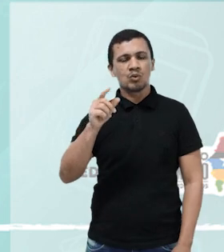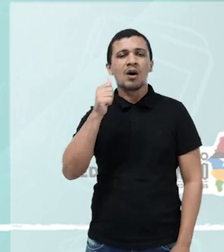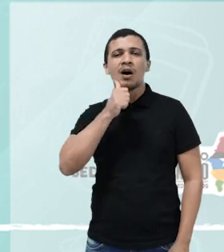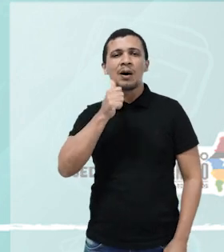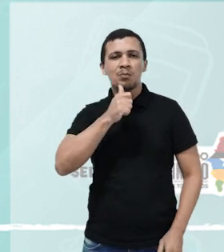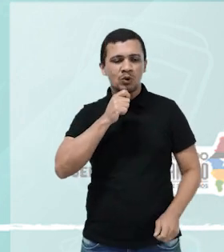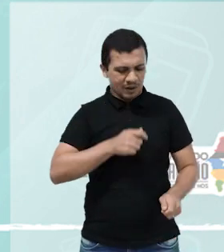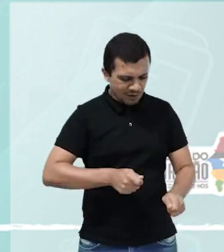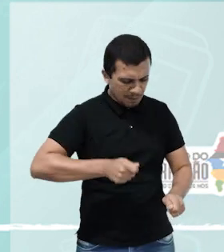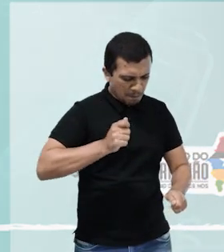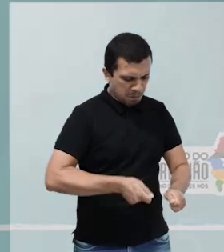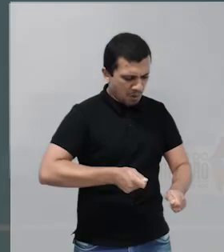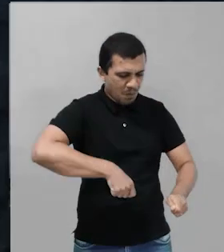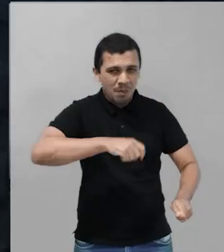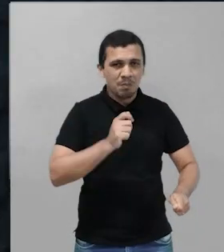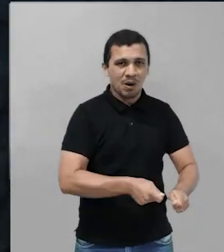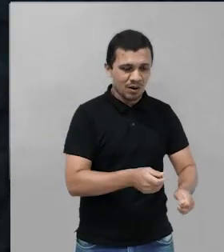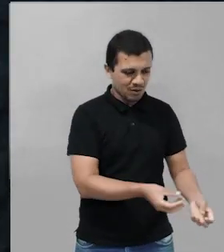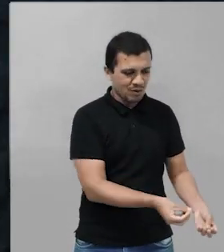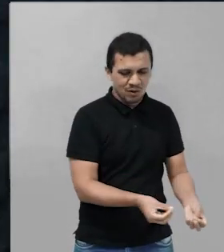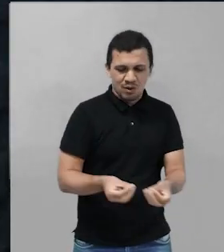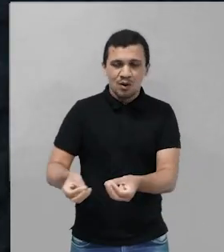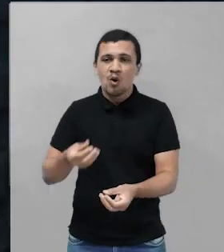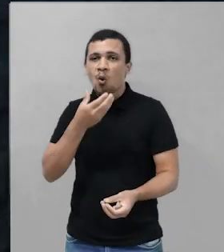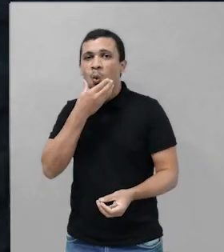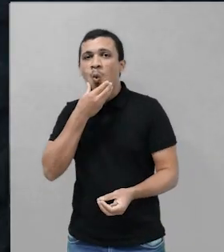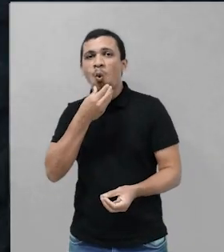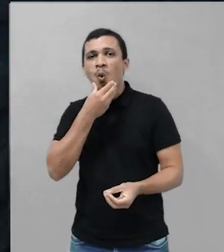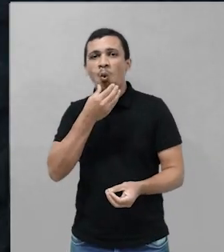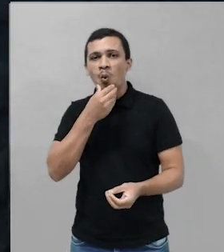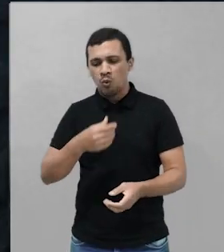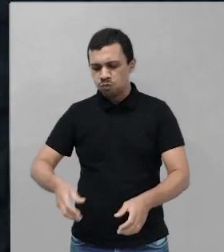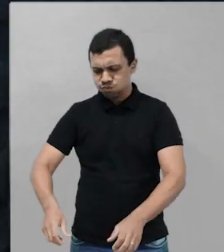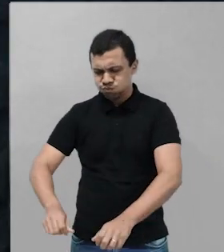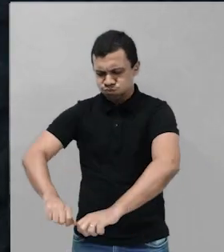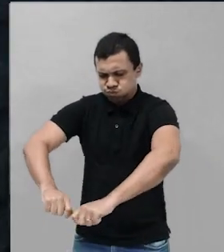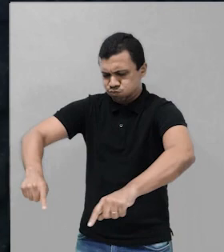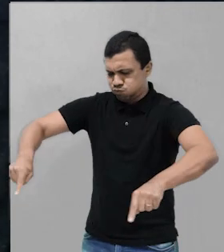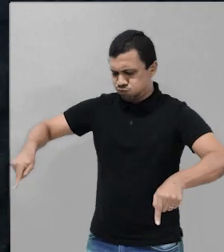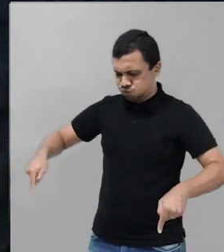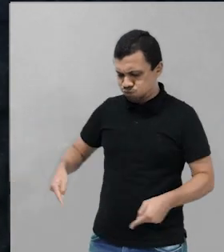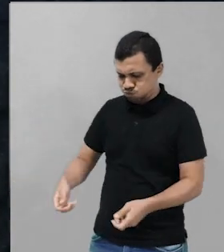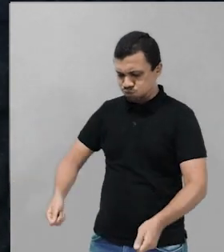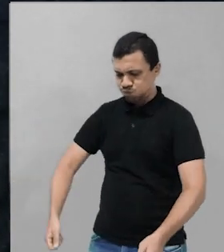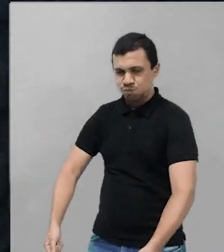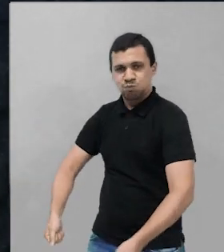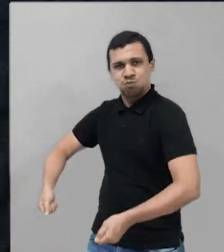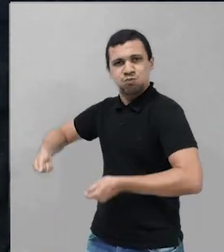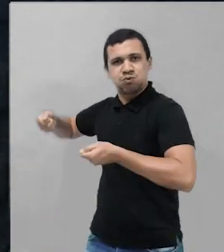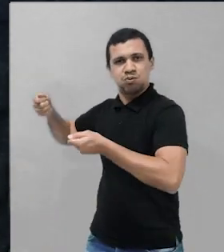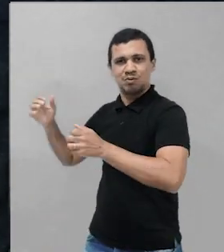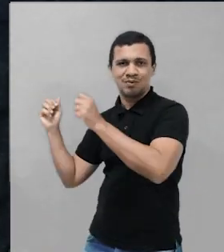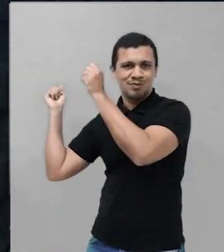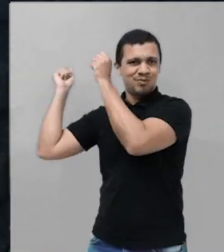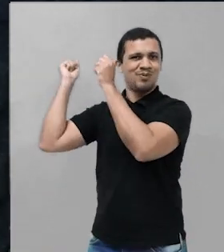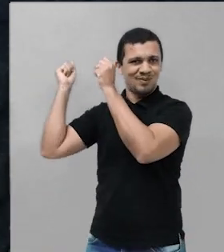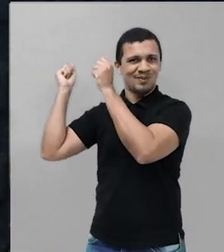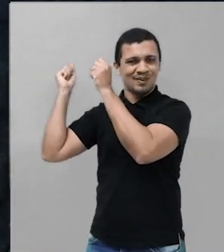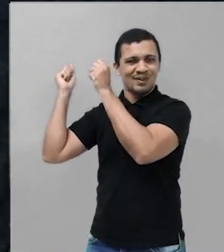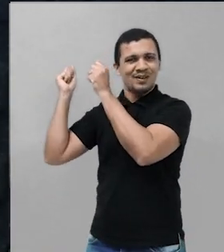o arrecadamento desse coco feito por homens em cofos ou pequenos sacos feitos com fibras,